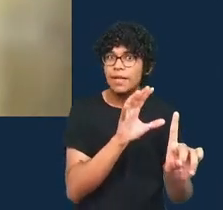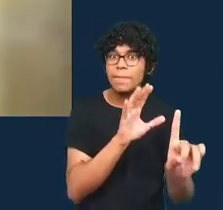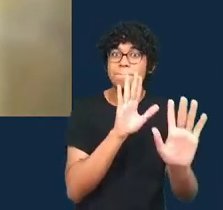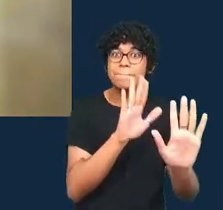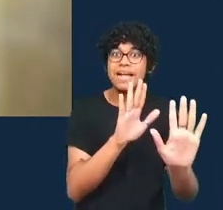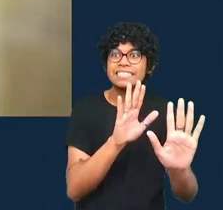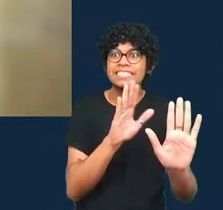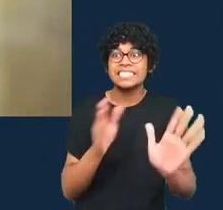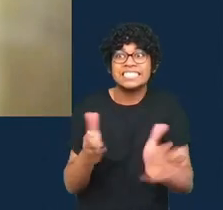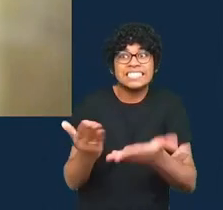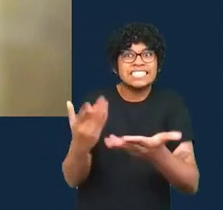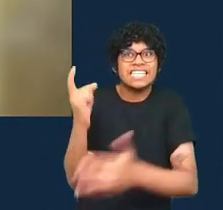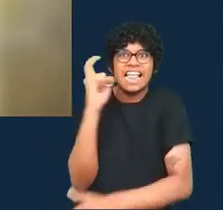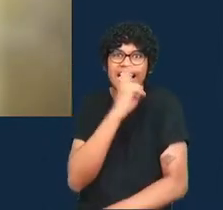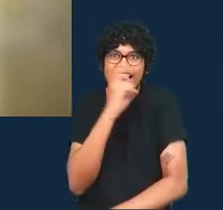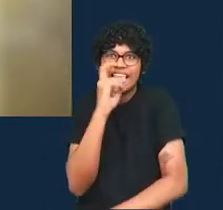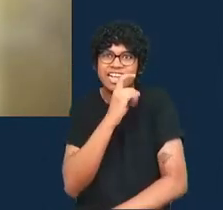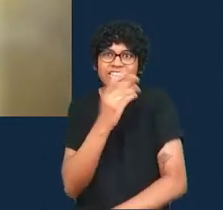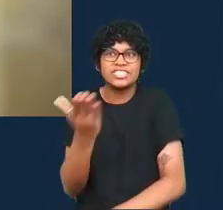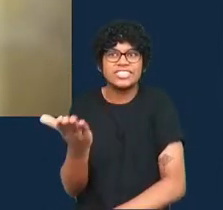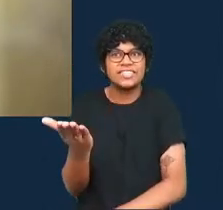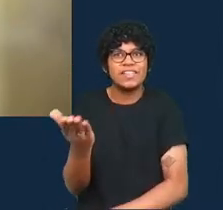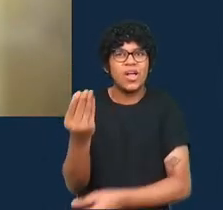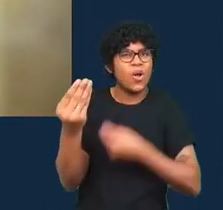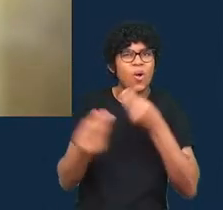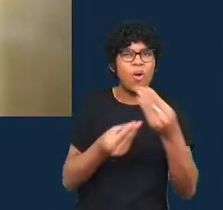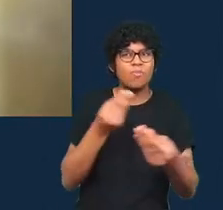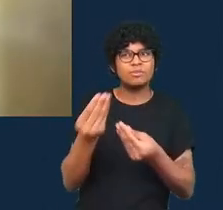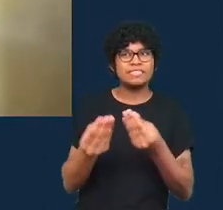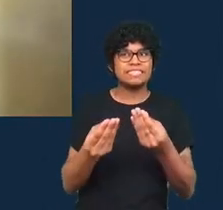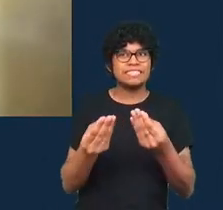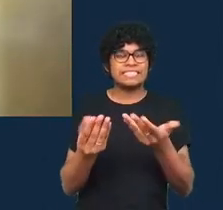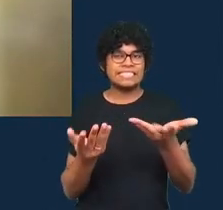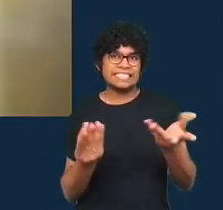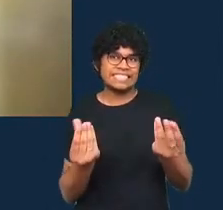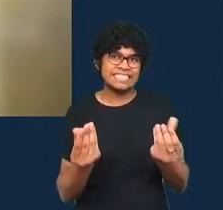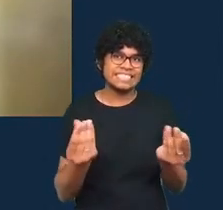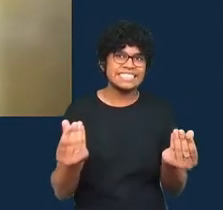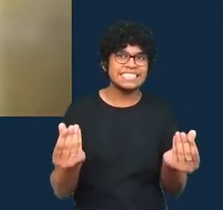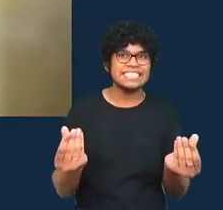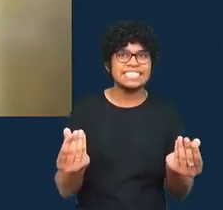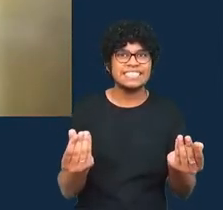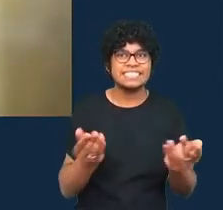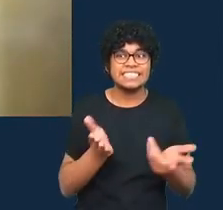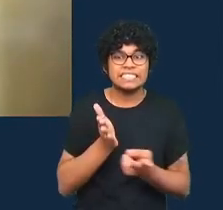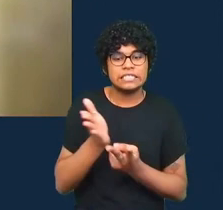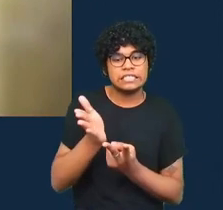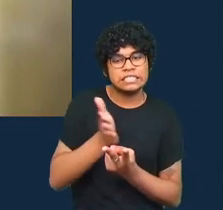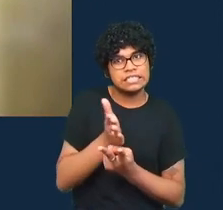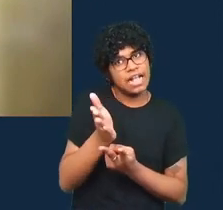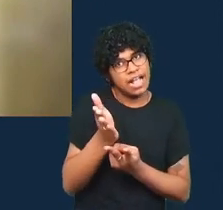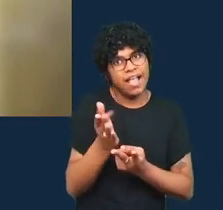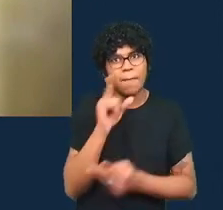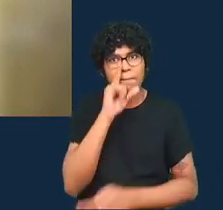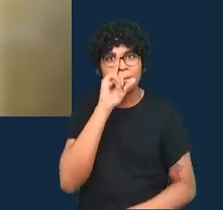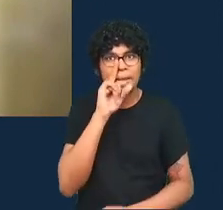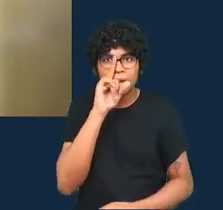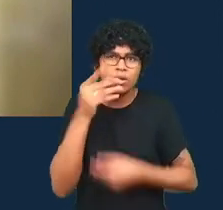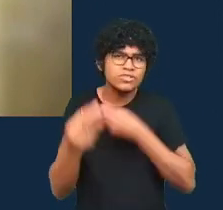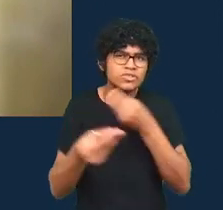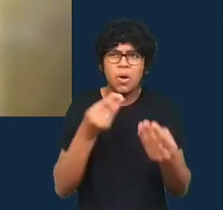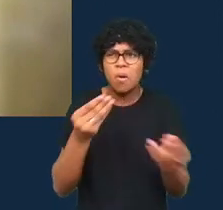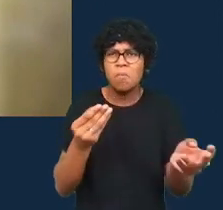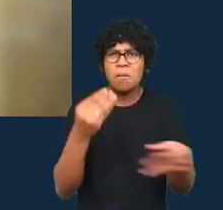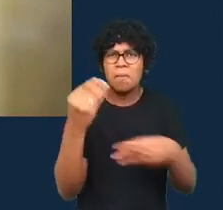alimentar essas negações como que a gente pode navegar na incerteza e na desinformação ao mesmo tempo é uma